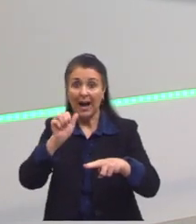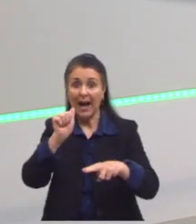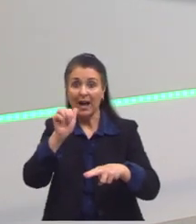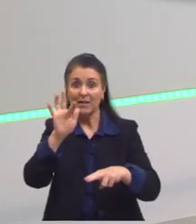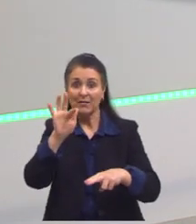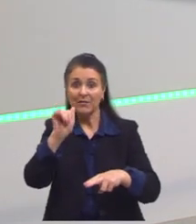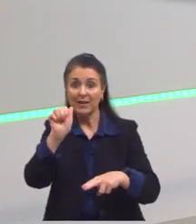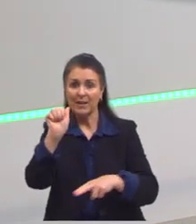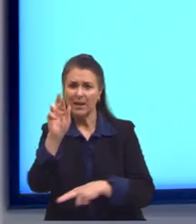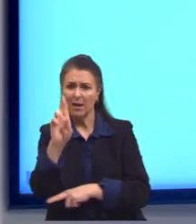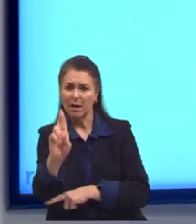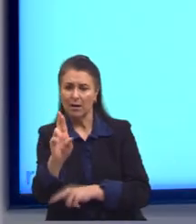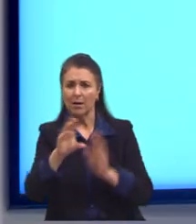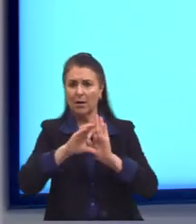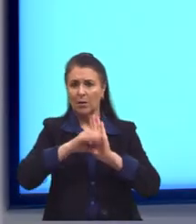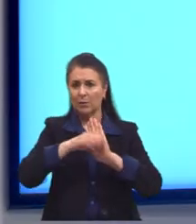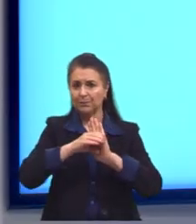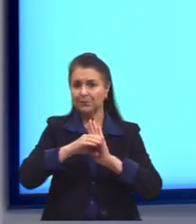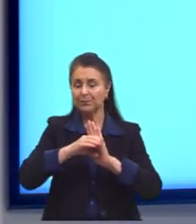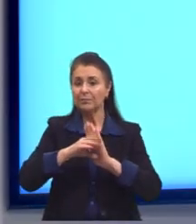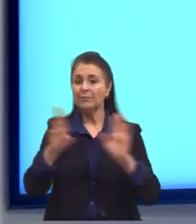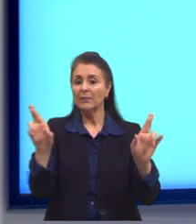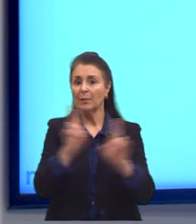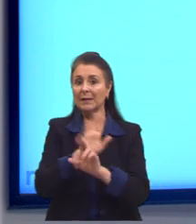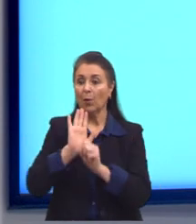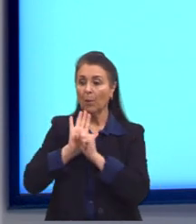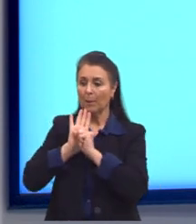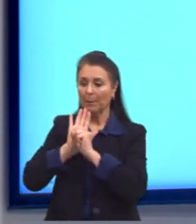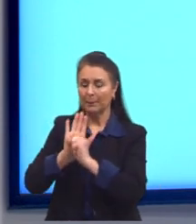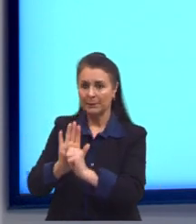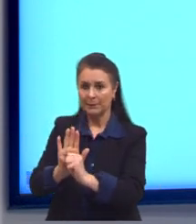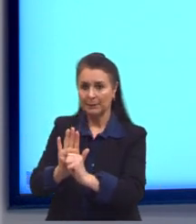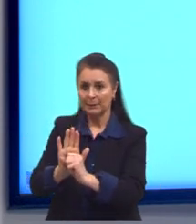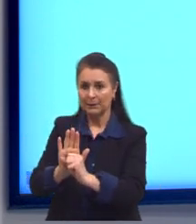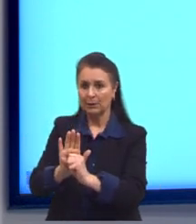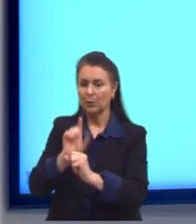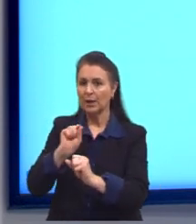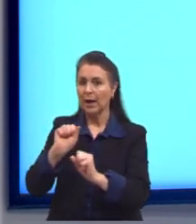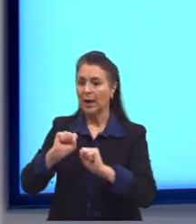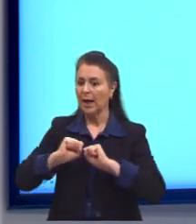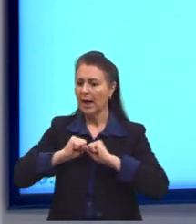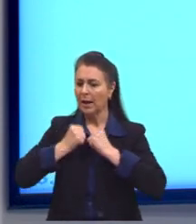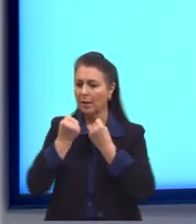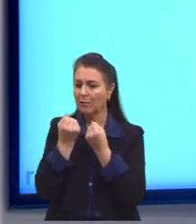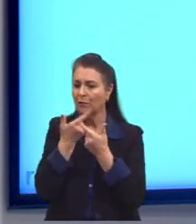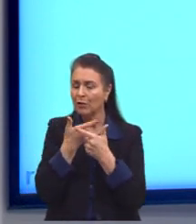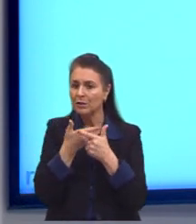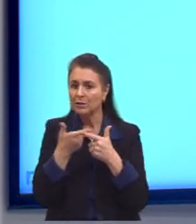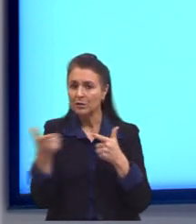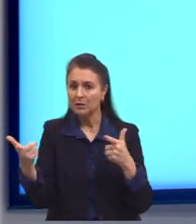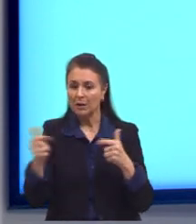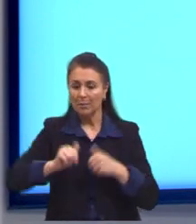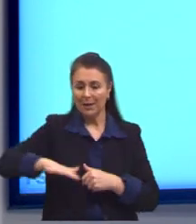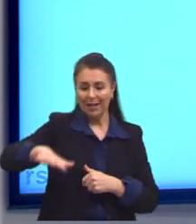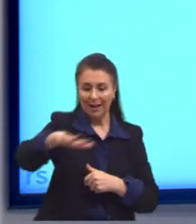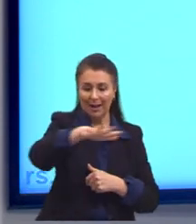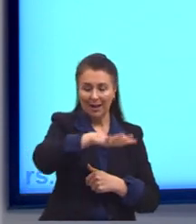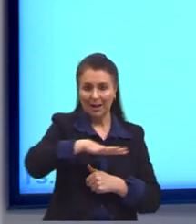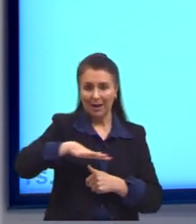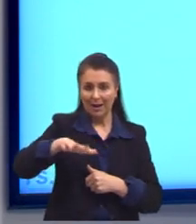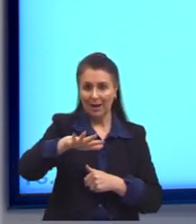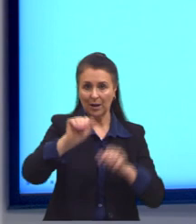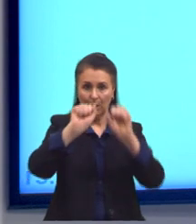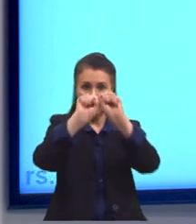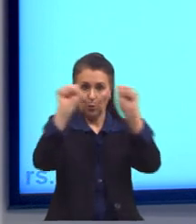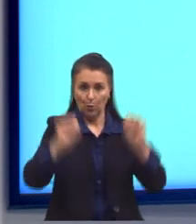Esse conceito está relacionado com pressão. O que é pressão? é força dividido pela área. Então,